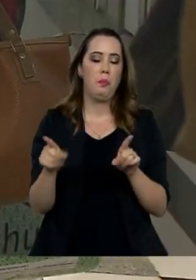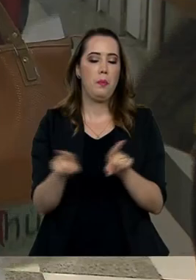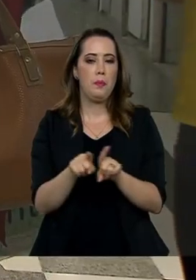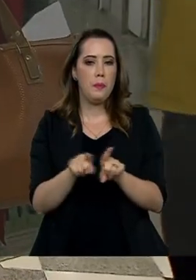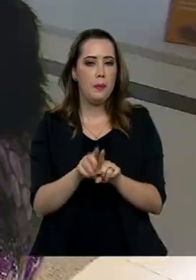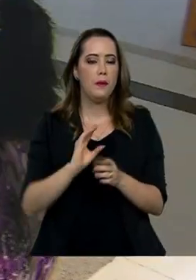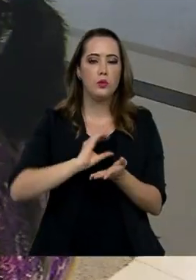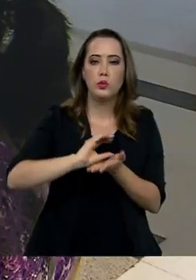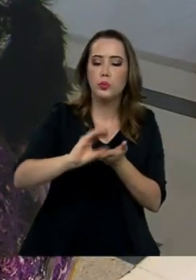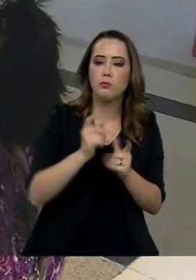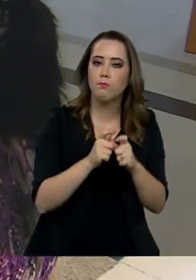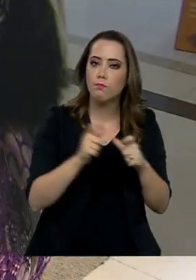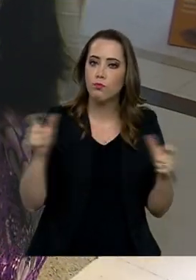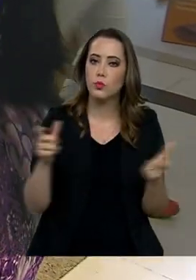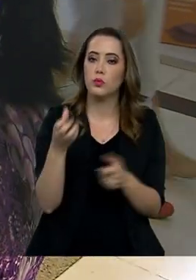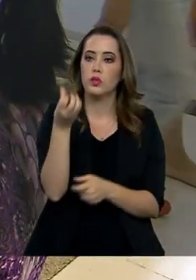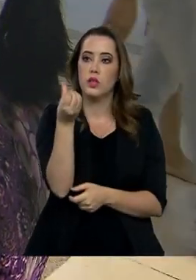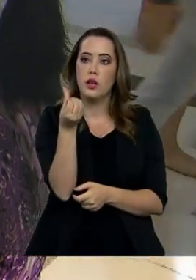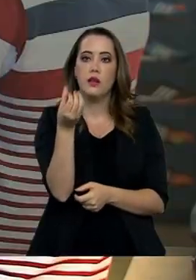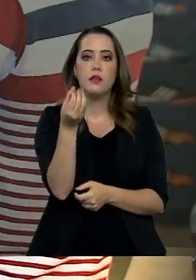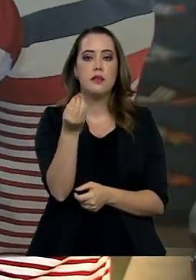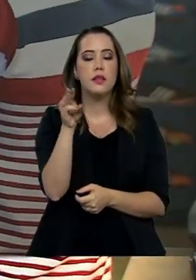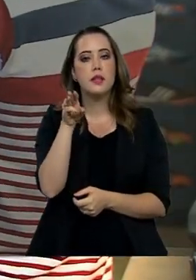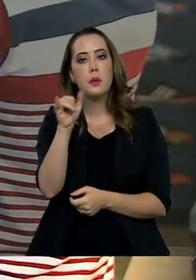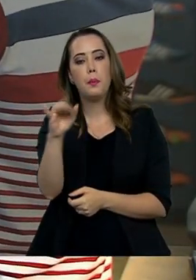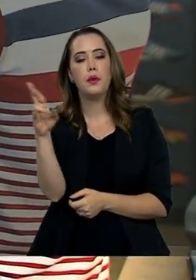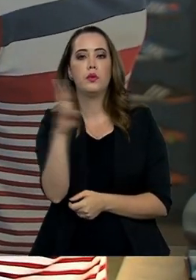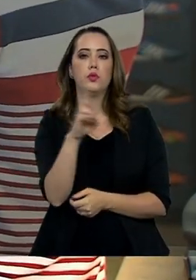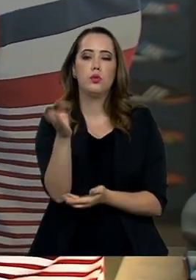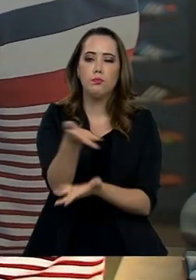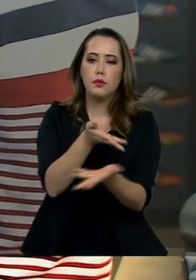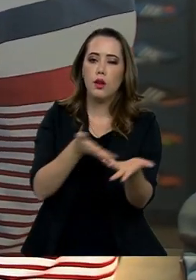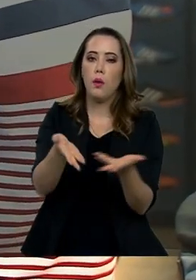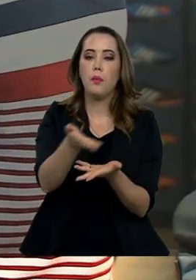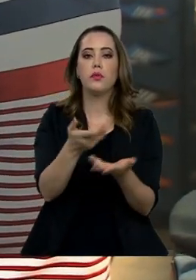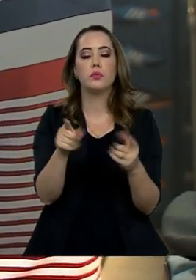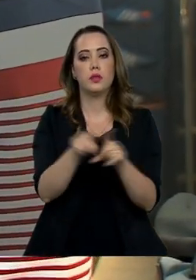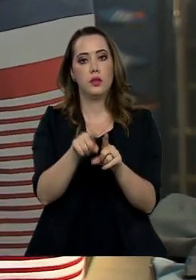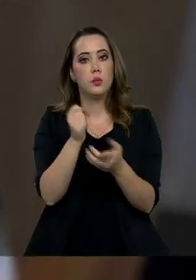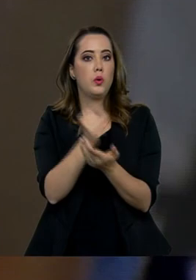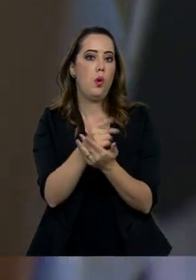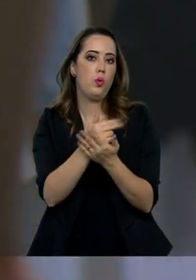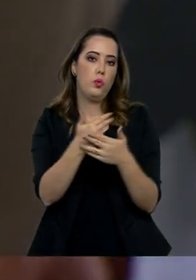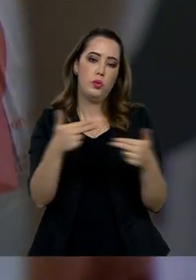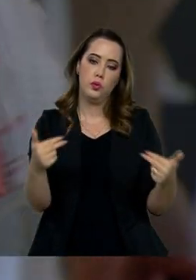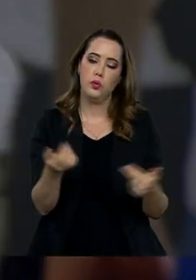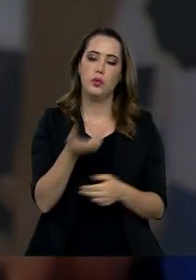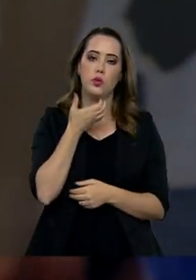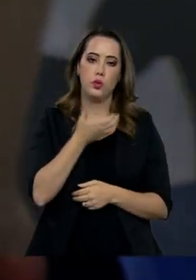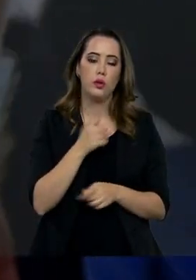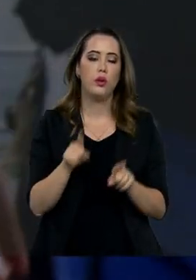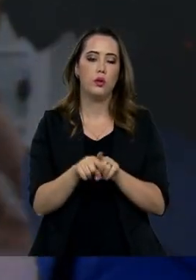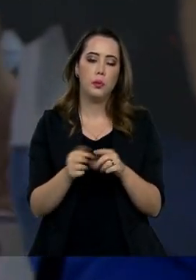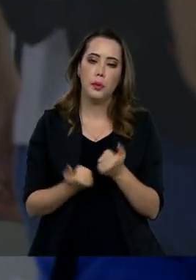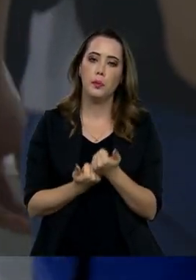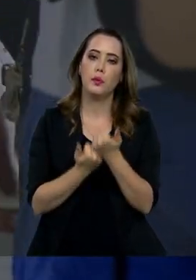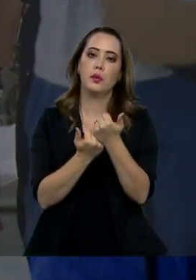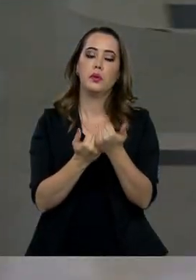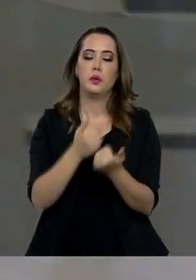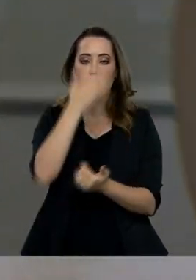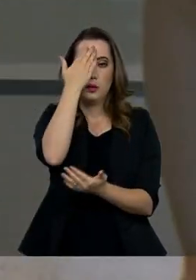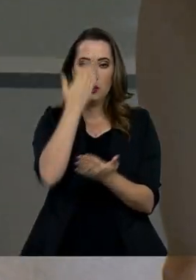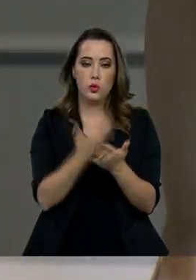economia, a gente estima que 60 bilhões de reais sejam movimentados por conta das compras de Natal. Isso também ajuda a dar mais